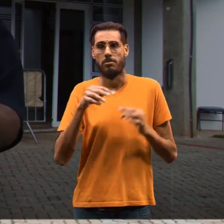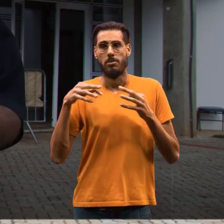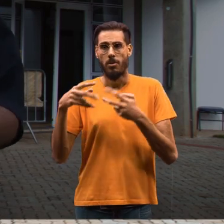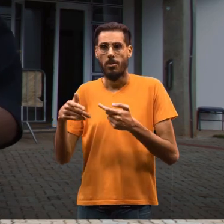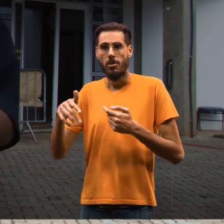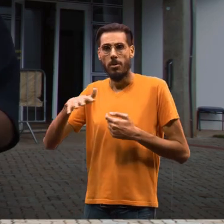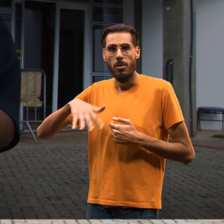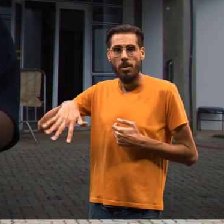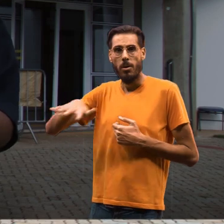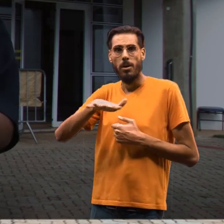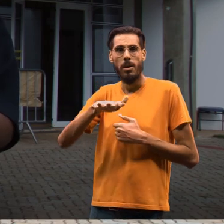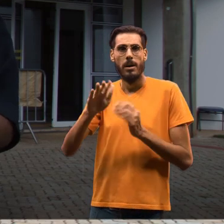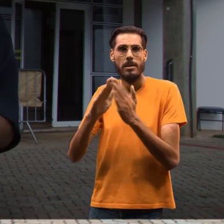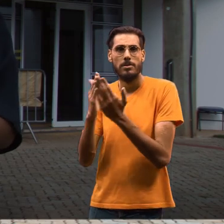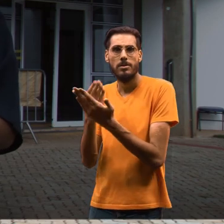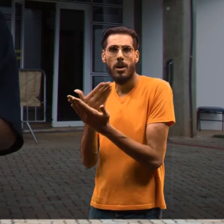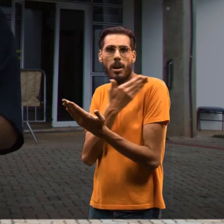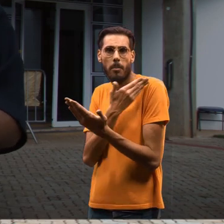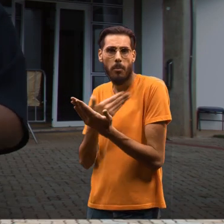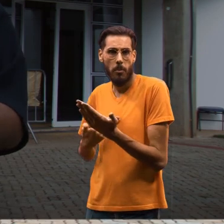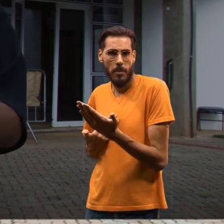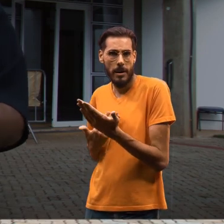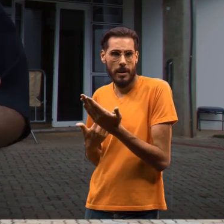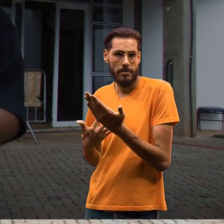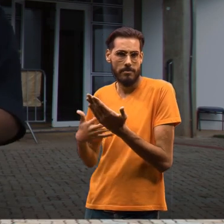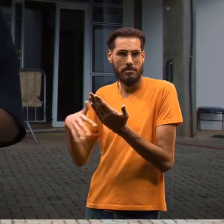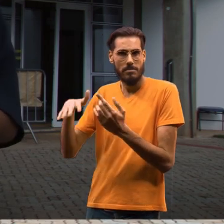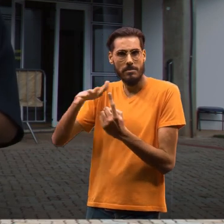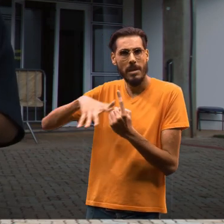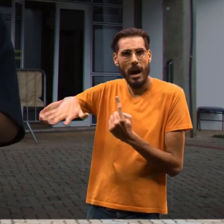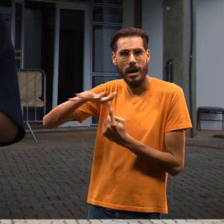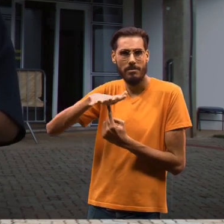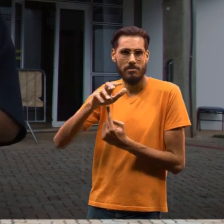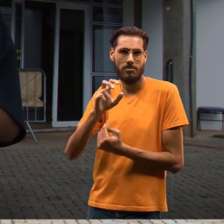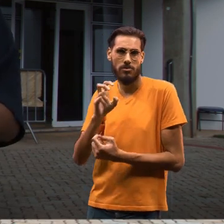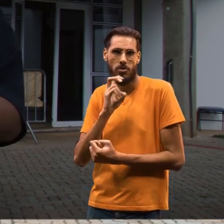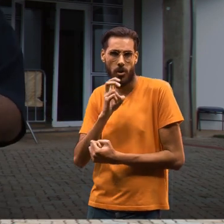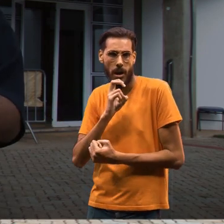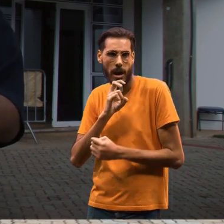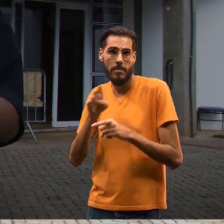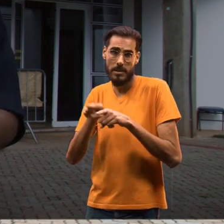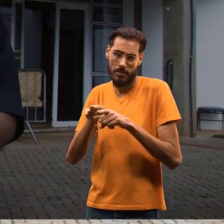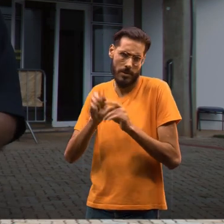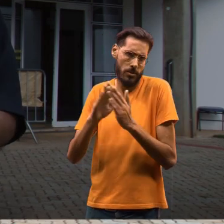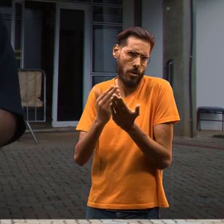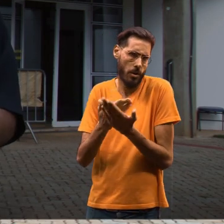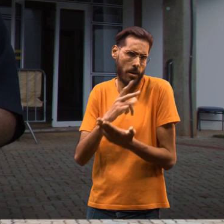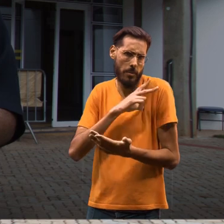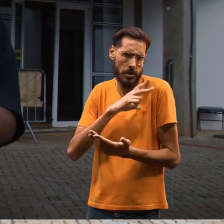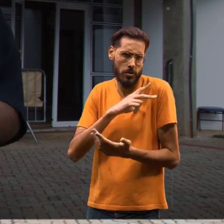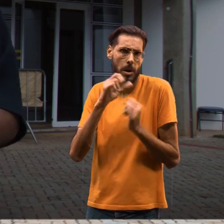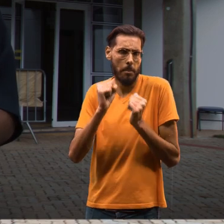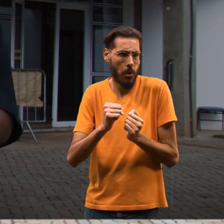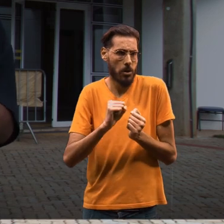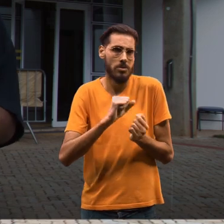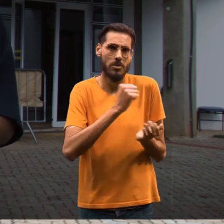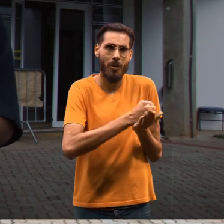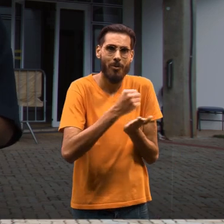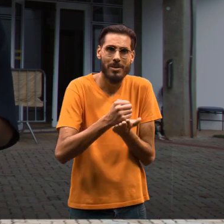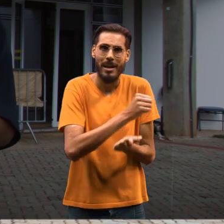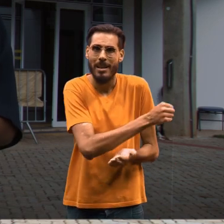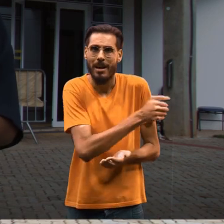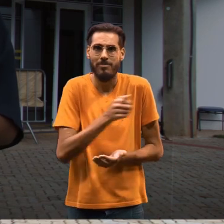ensino público que existe na região de Sorocaba, mais as escolas particulares, elas podem contratar,